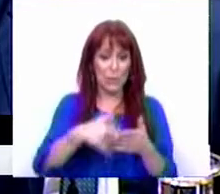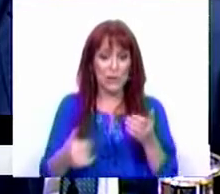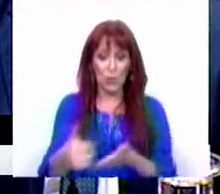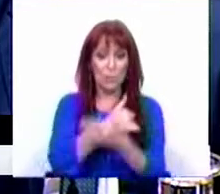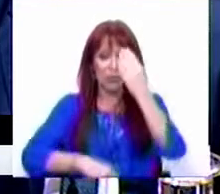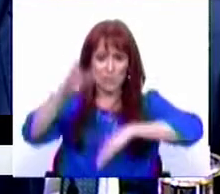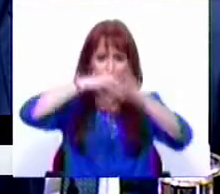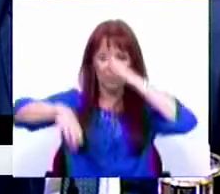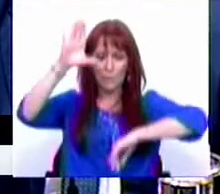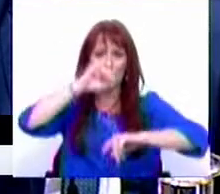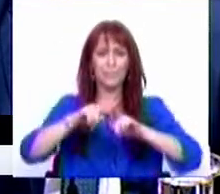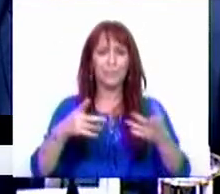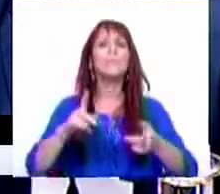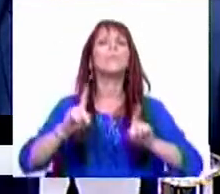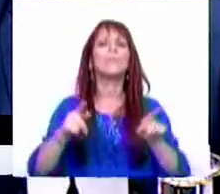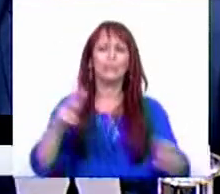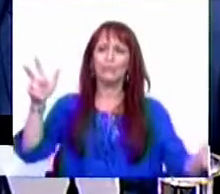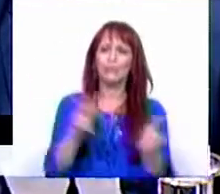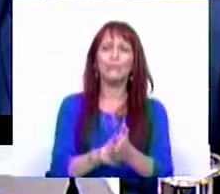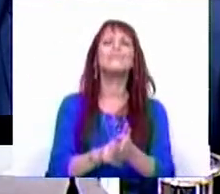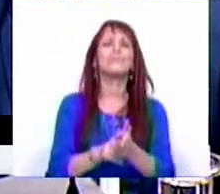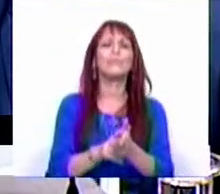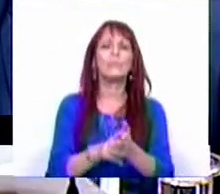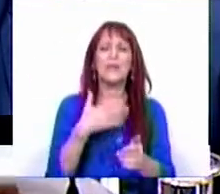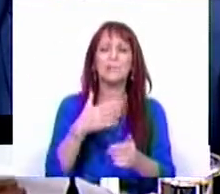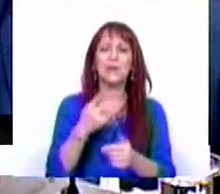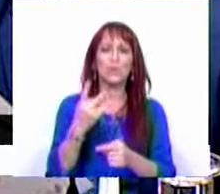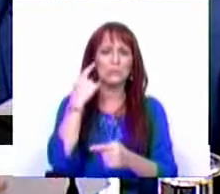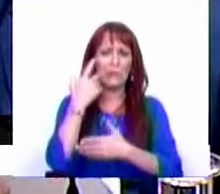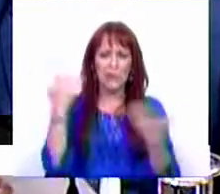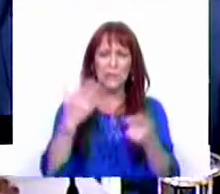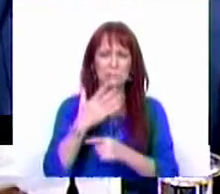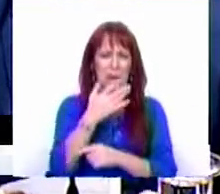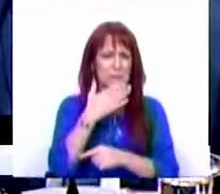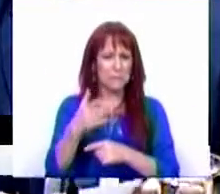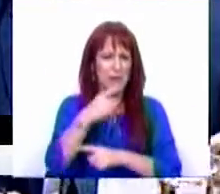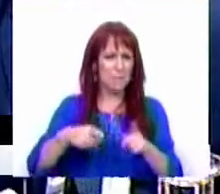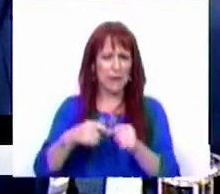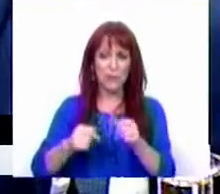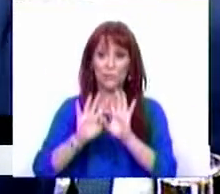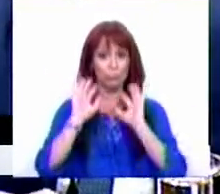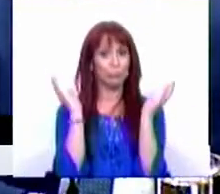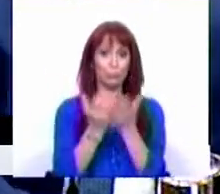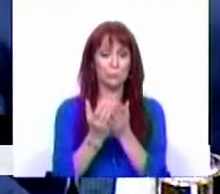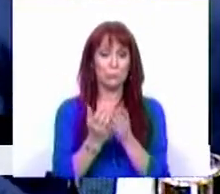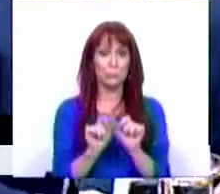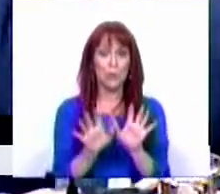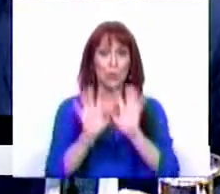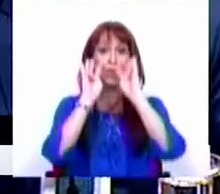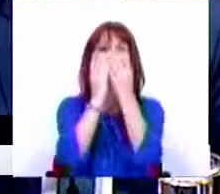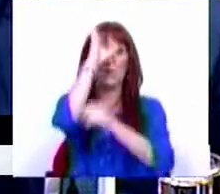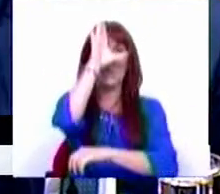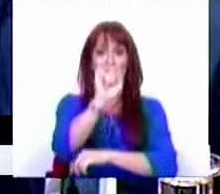Recuperação de Aprendizagens foi aprovado há duas semanas, à semana e meia, na Generalidade, no Conselho de